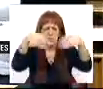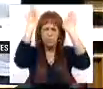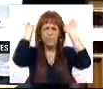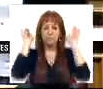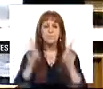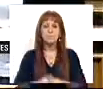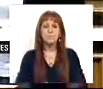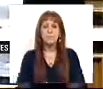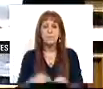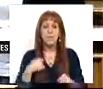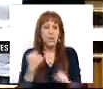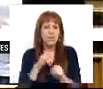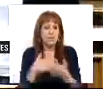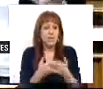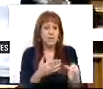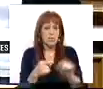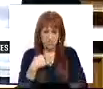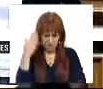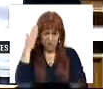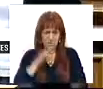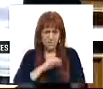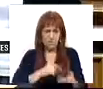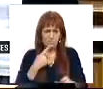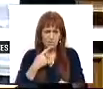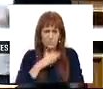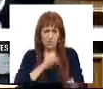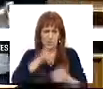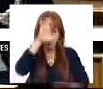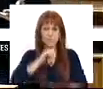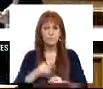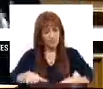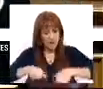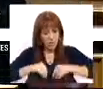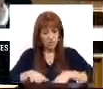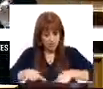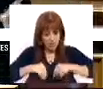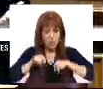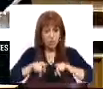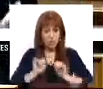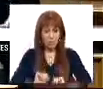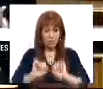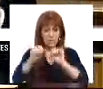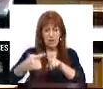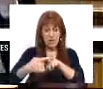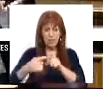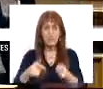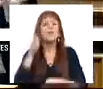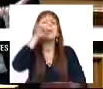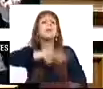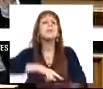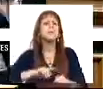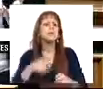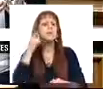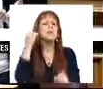os utentes que não se estamos a servir. Entendo, Sr. Secretário de Estado. Assumam, assumam os vossos interesses e quem